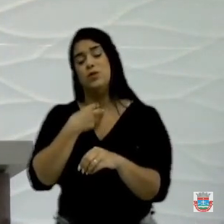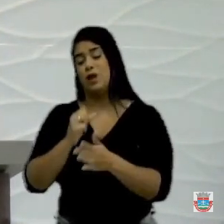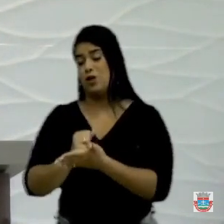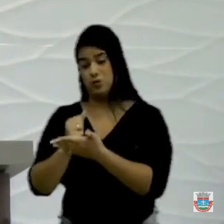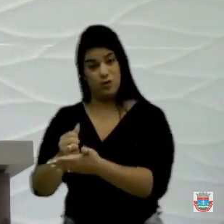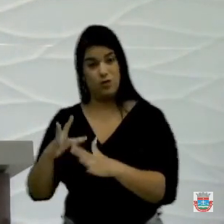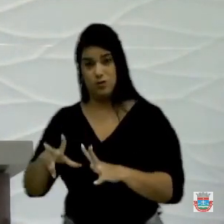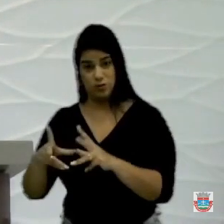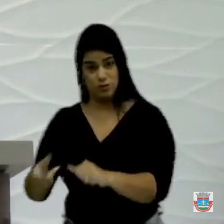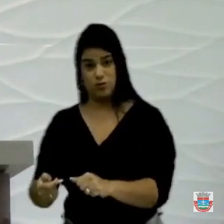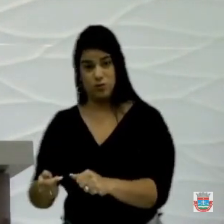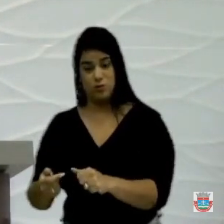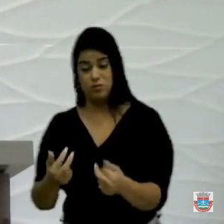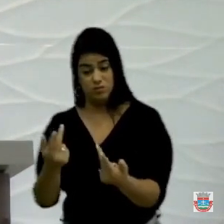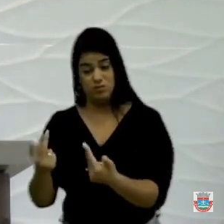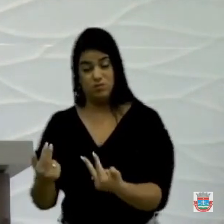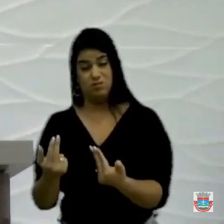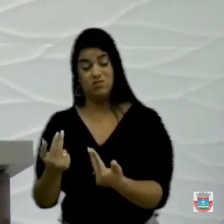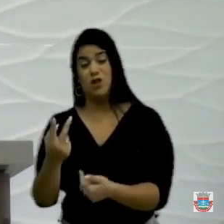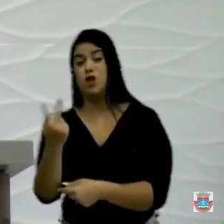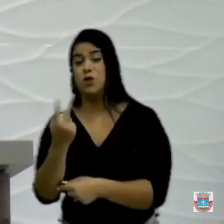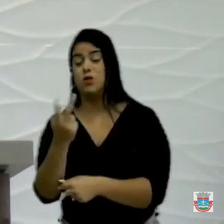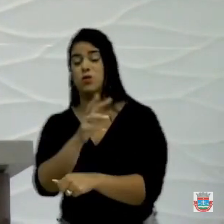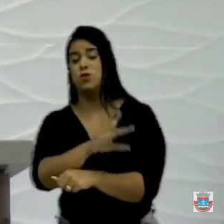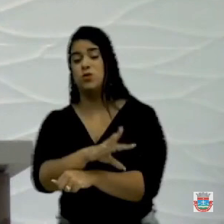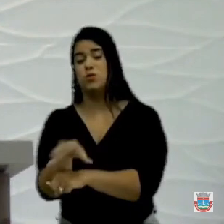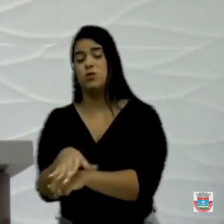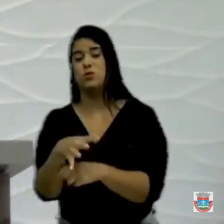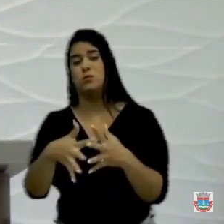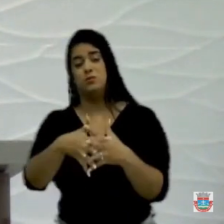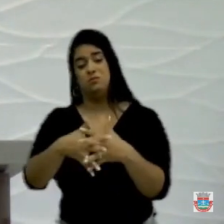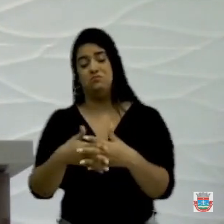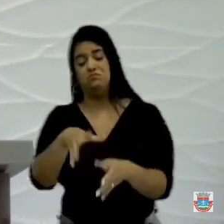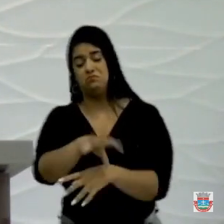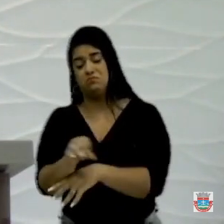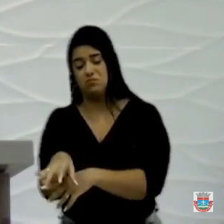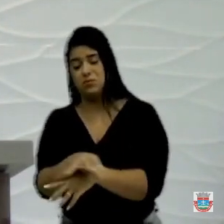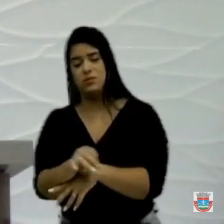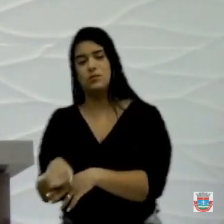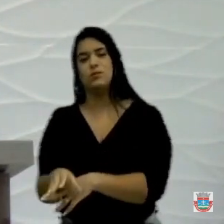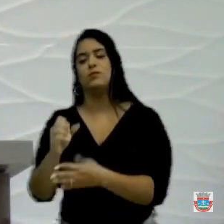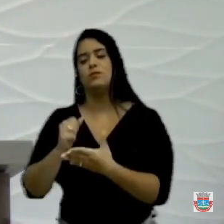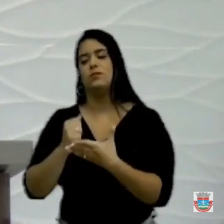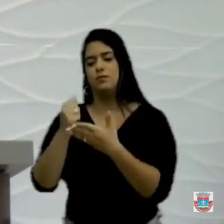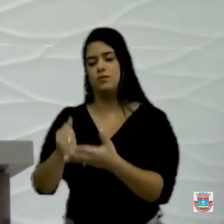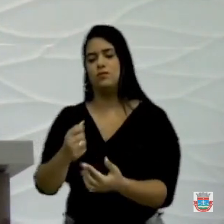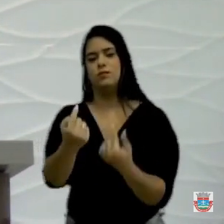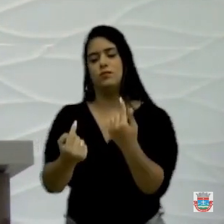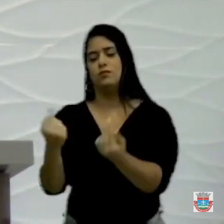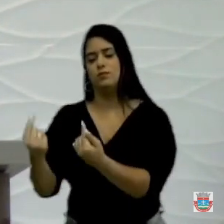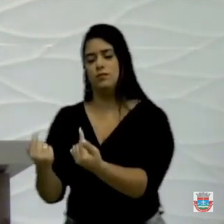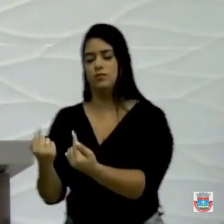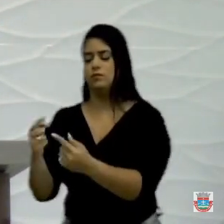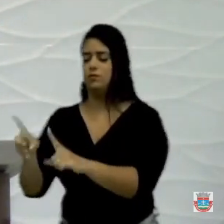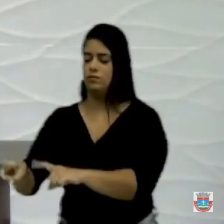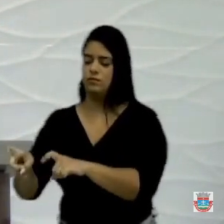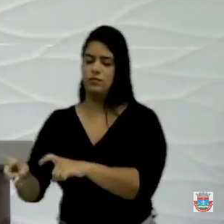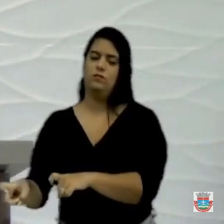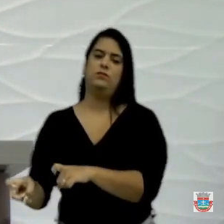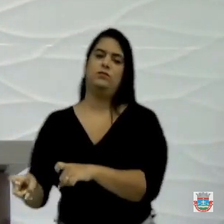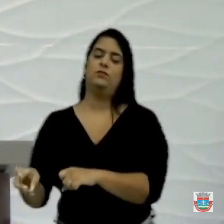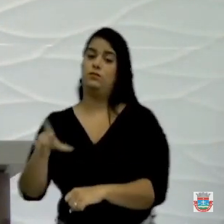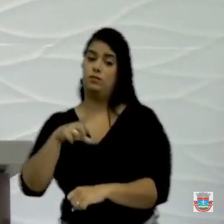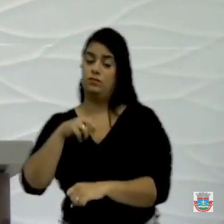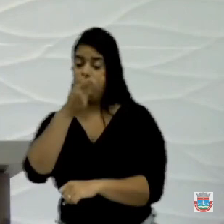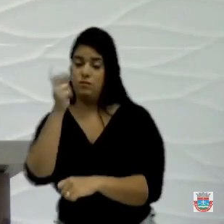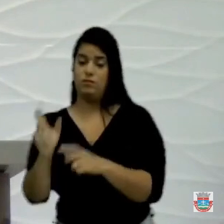são dois, três tratores para ir trabalhando e ajudando a cada um de vocês. Tem pessoas que